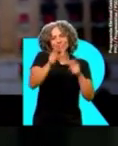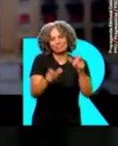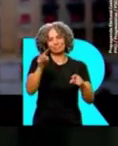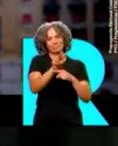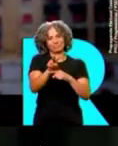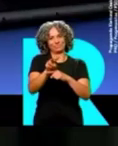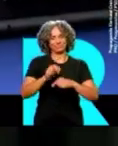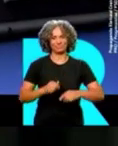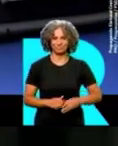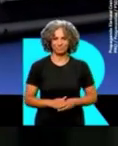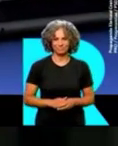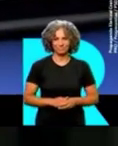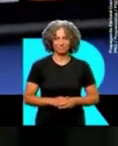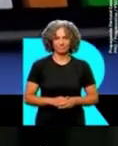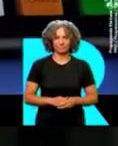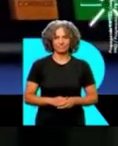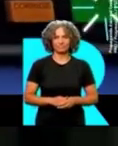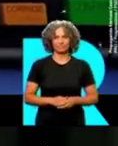cuidando de gente.